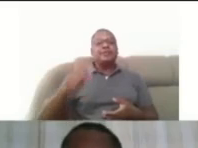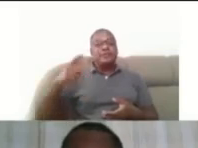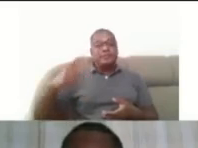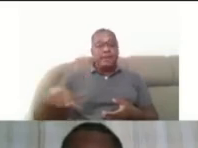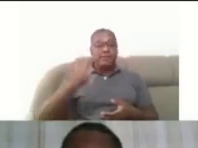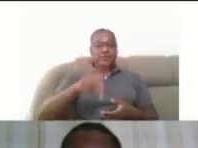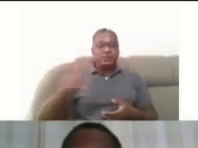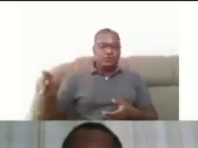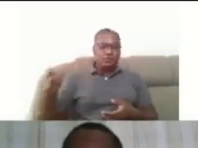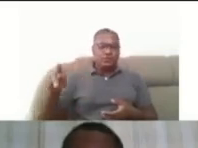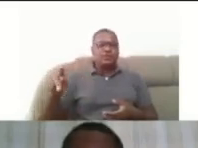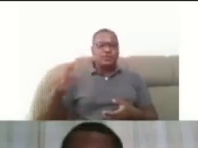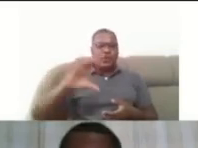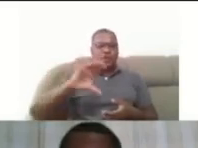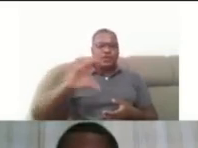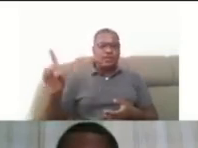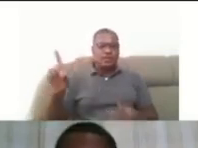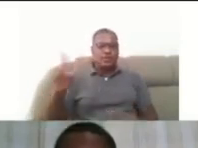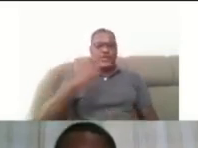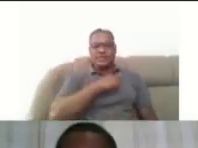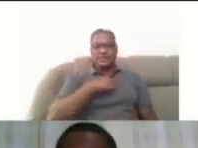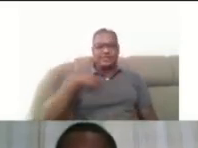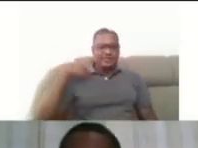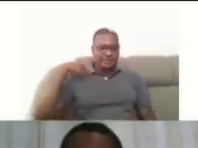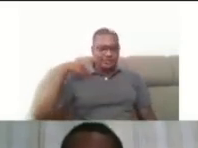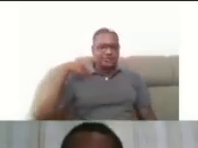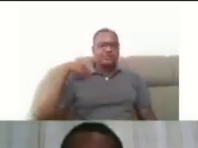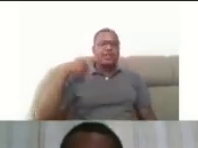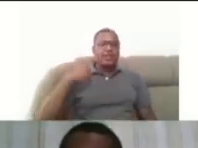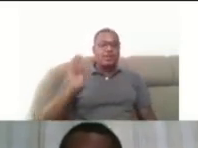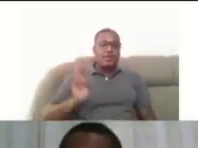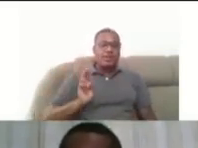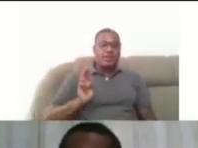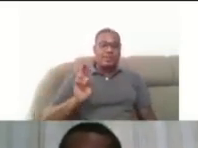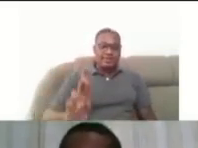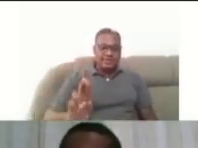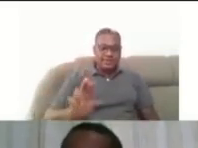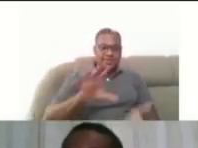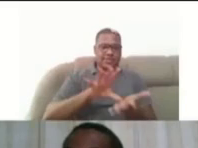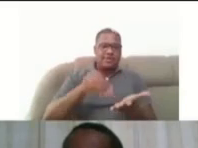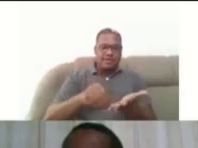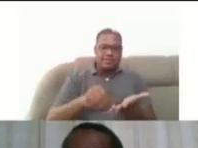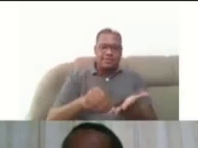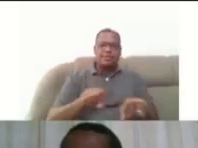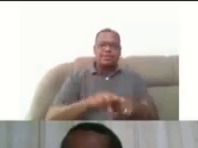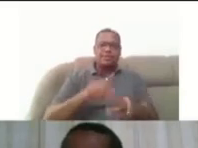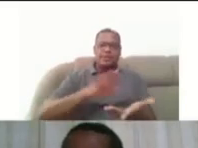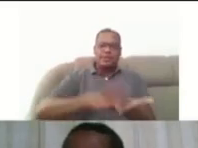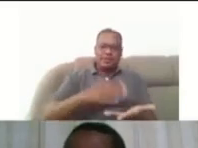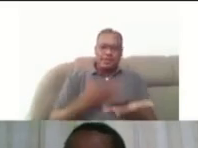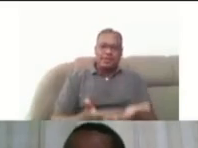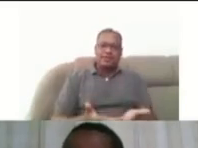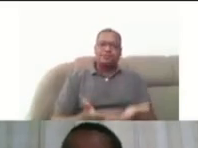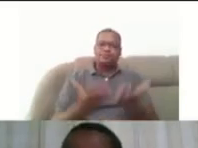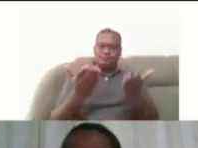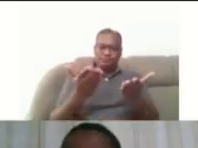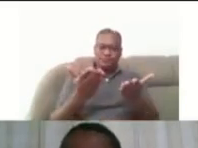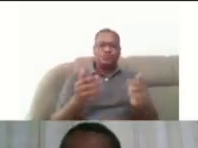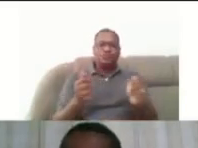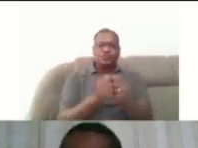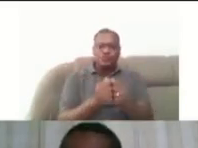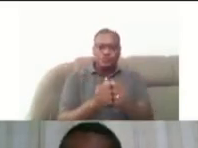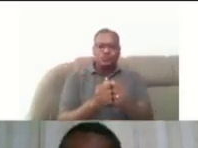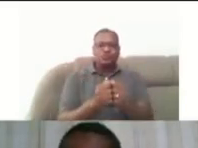Teixeira, que me pediu para me representar o NAP hoje, os intérpretes de Libras que estão nos acompanhando nessa